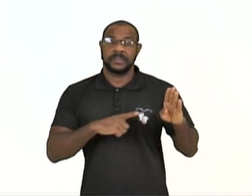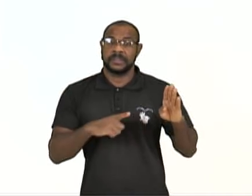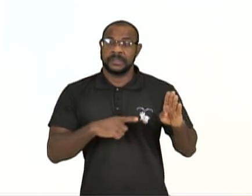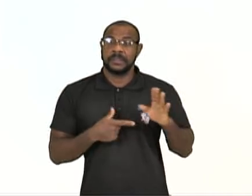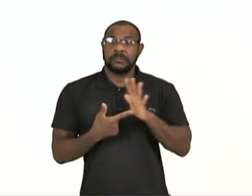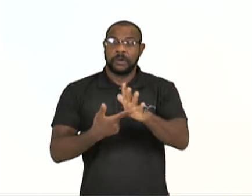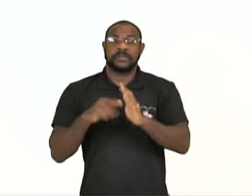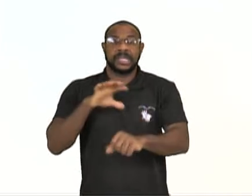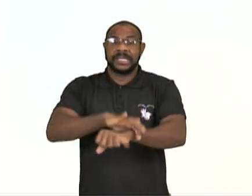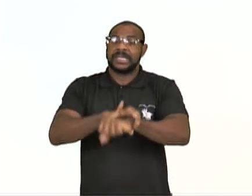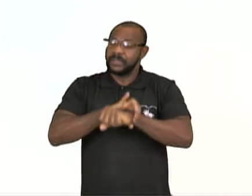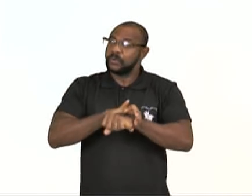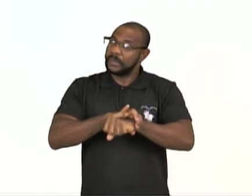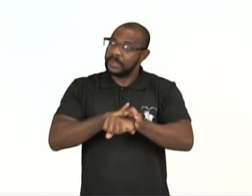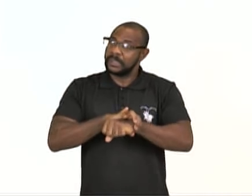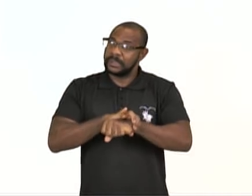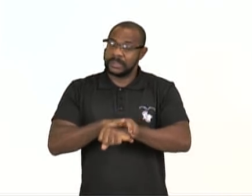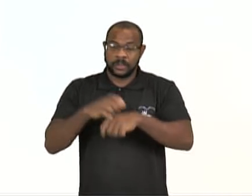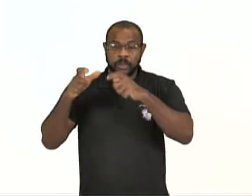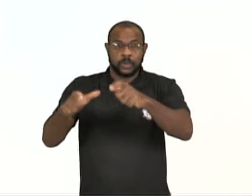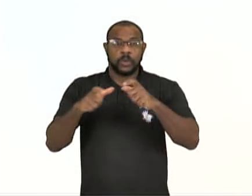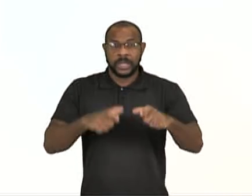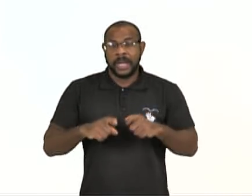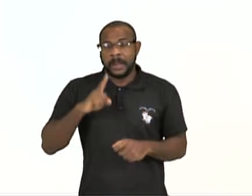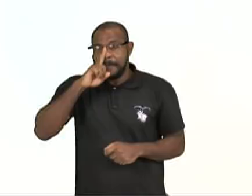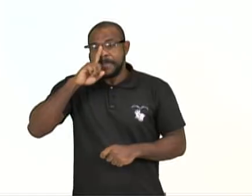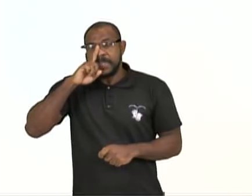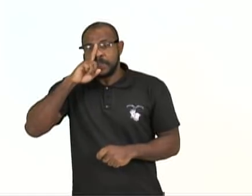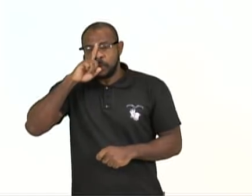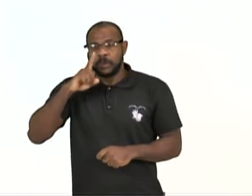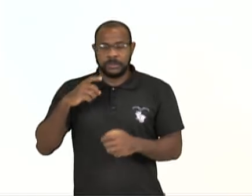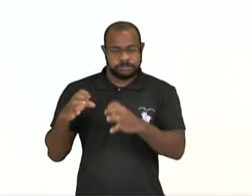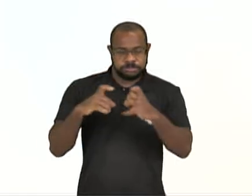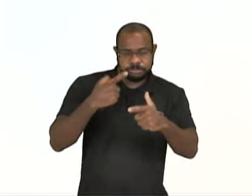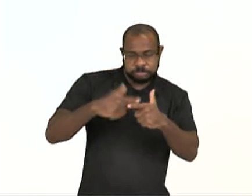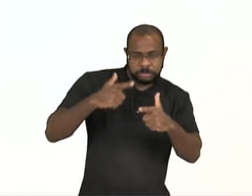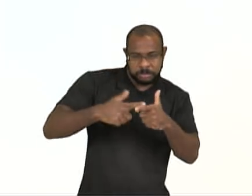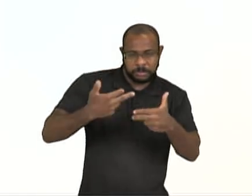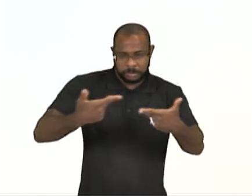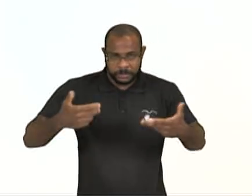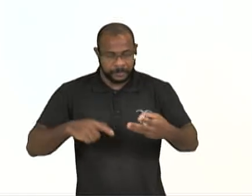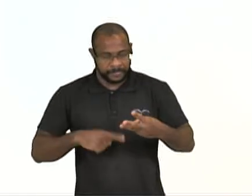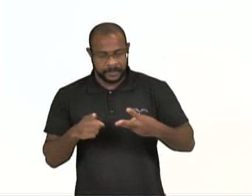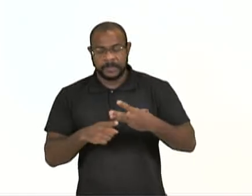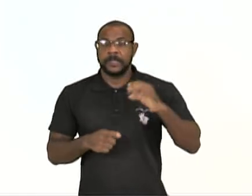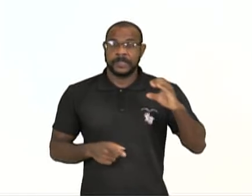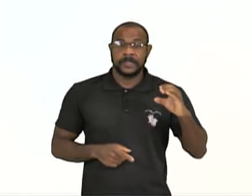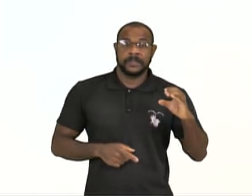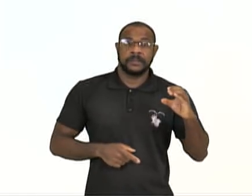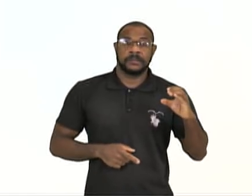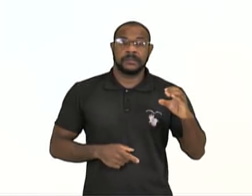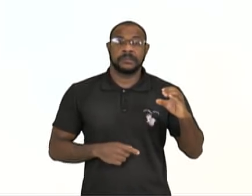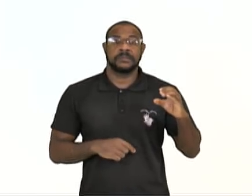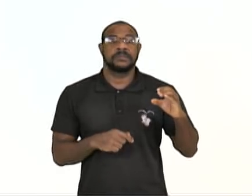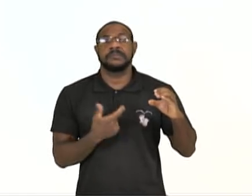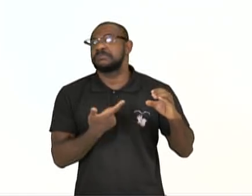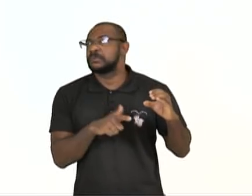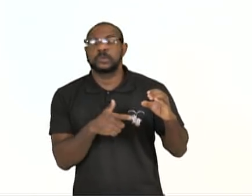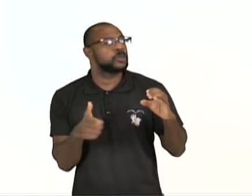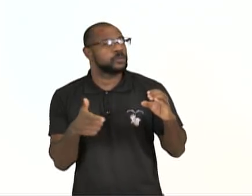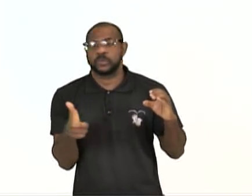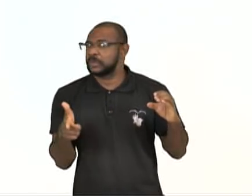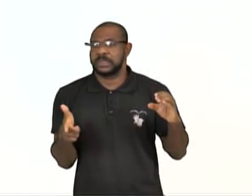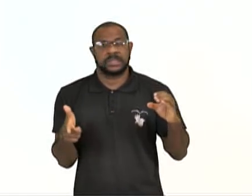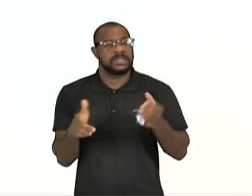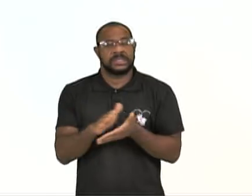segurança em regiões de tensões e conflitos armados. C. Não se inserem